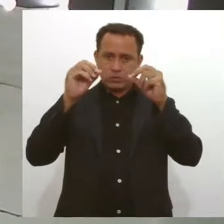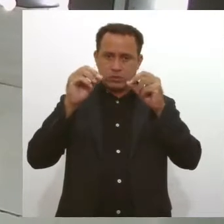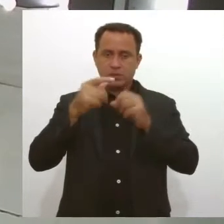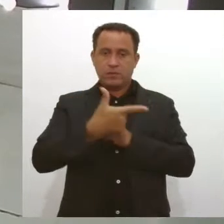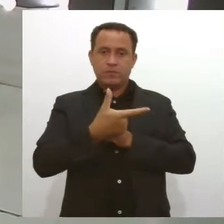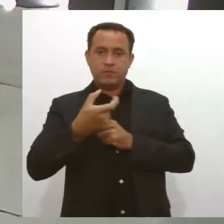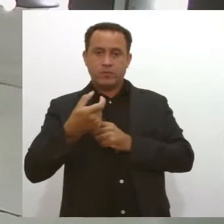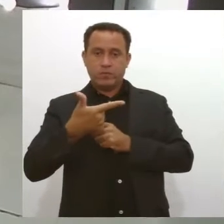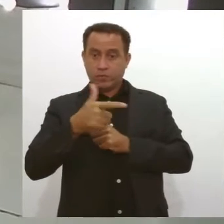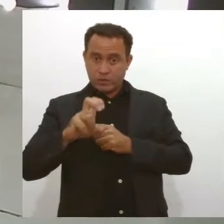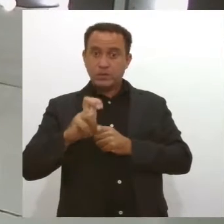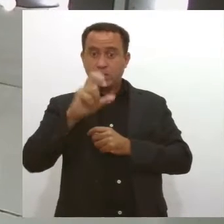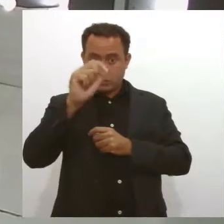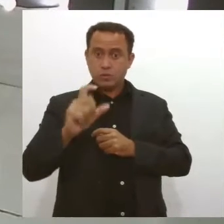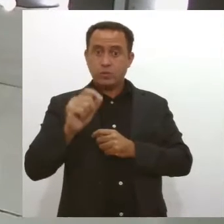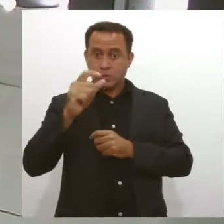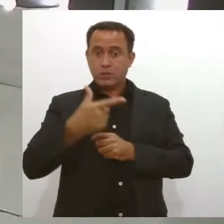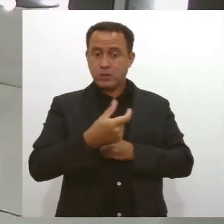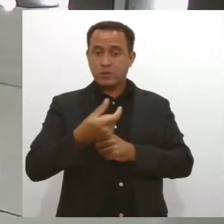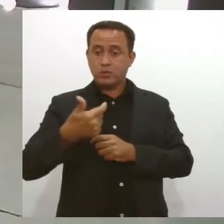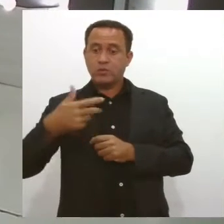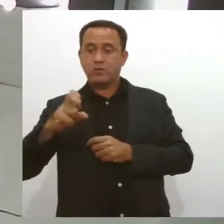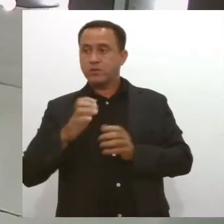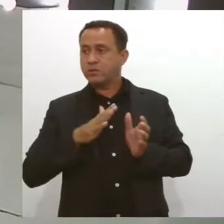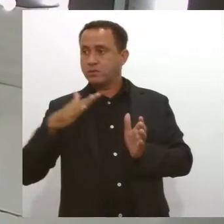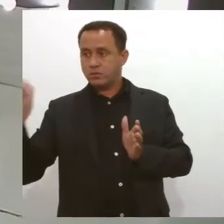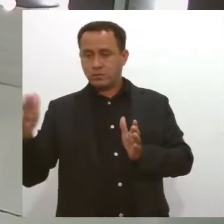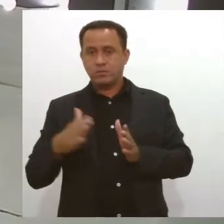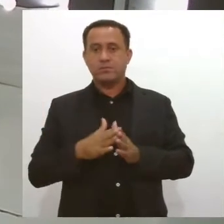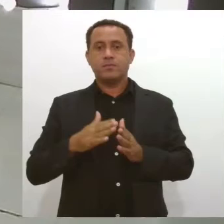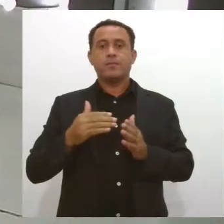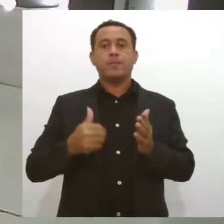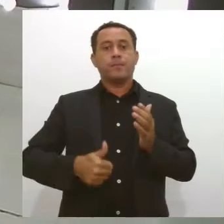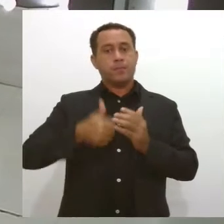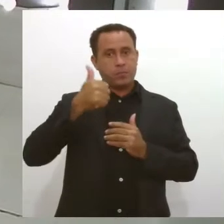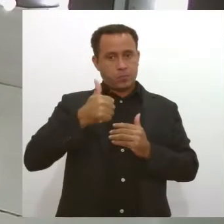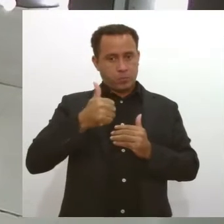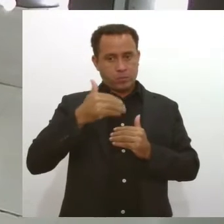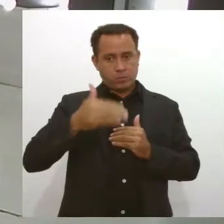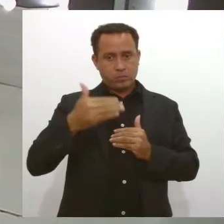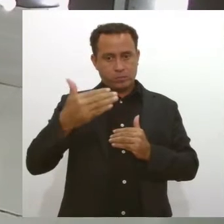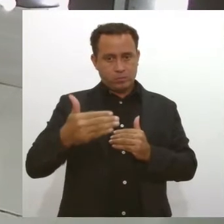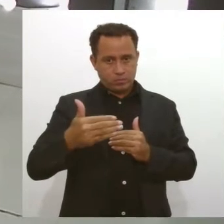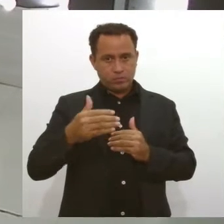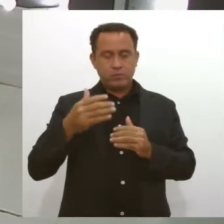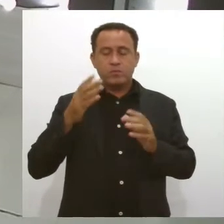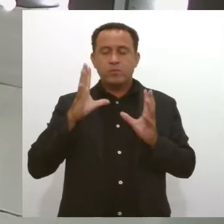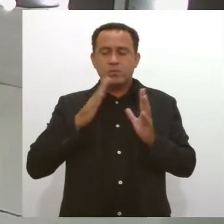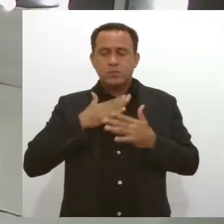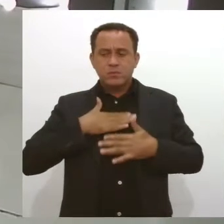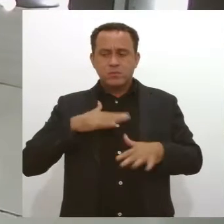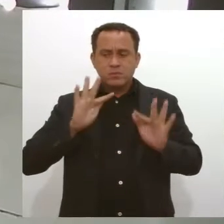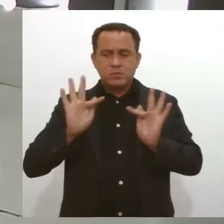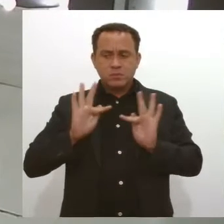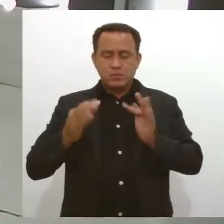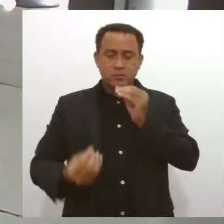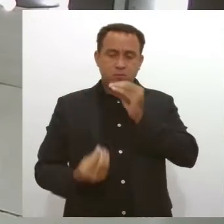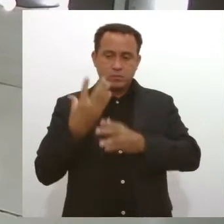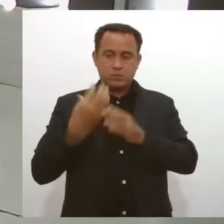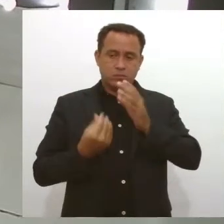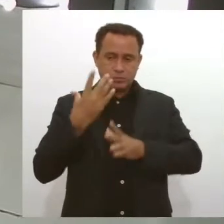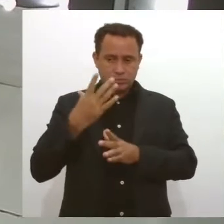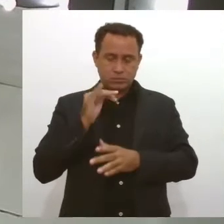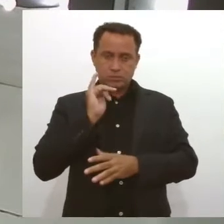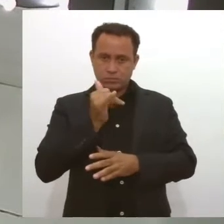25% até 2025. Nas primeiras etapas, a doença pode ser silenciosa, sem a manifestação de sinais.